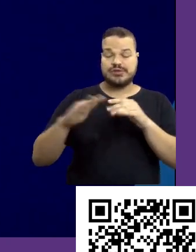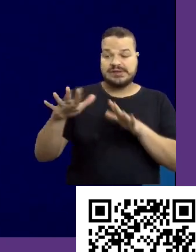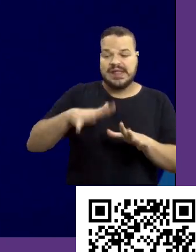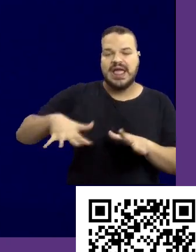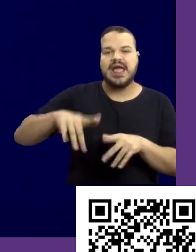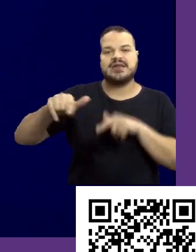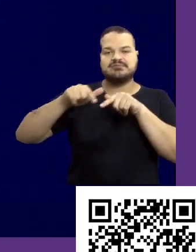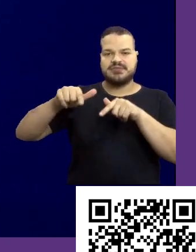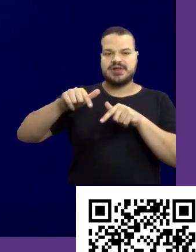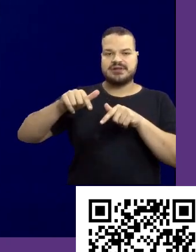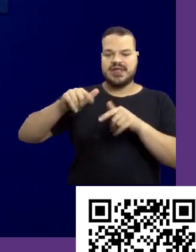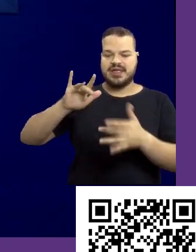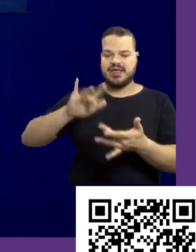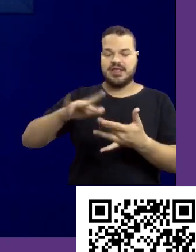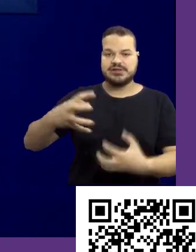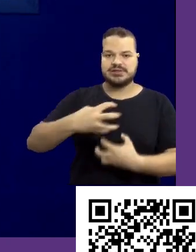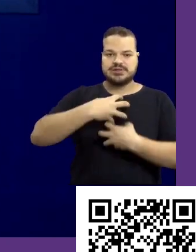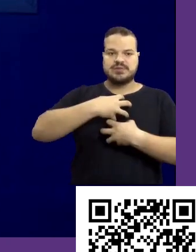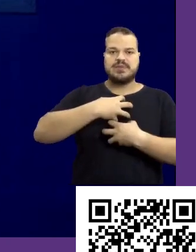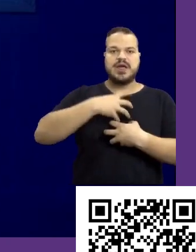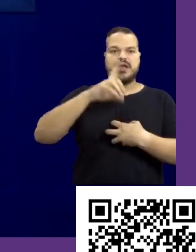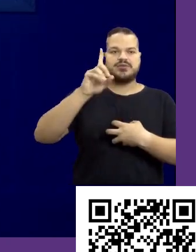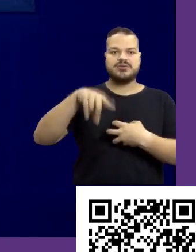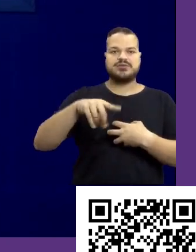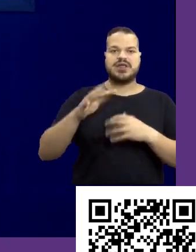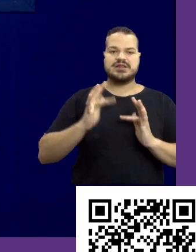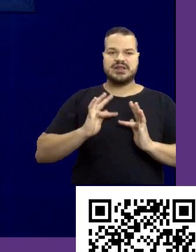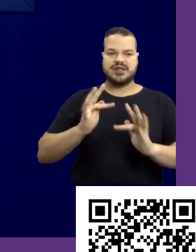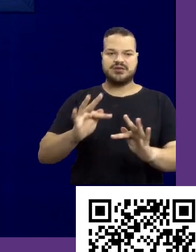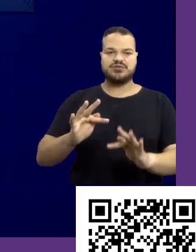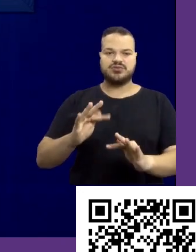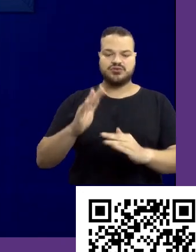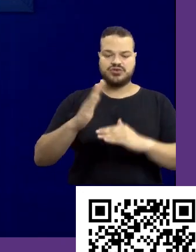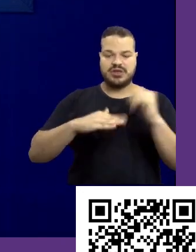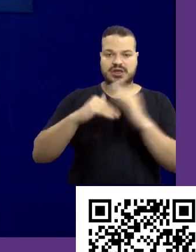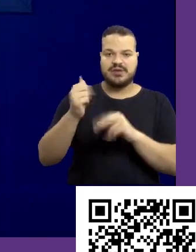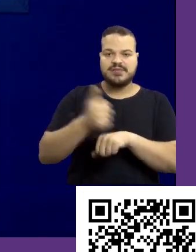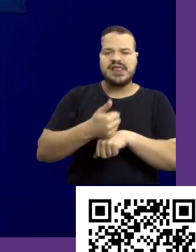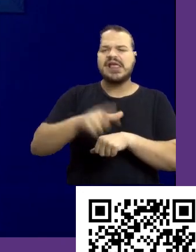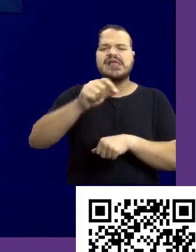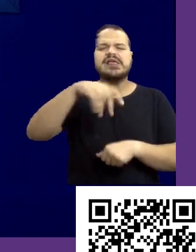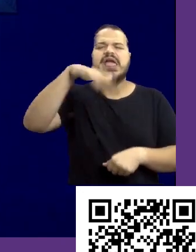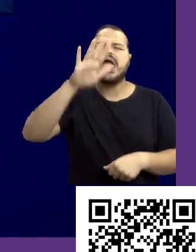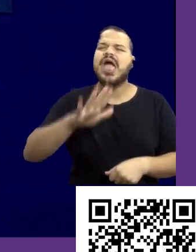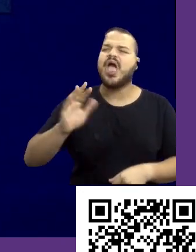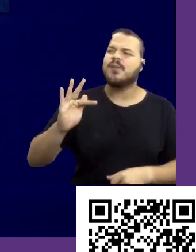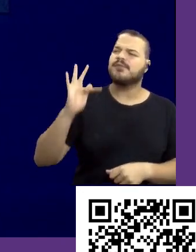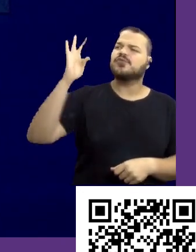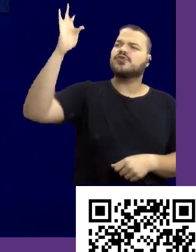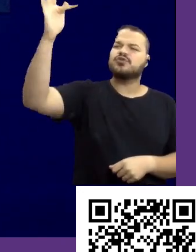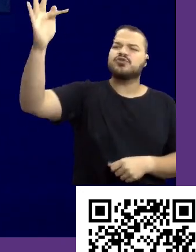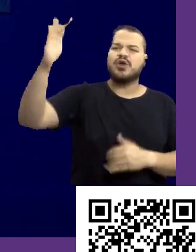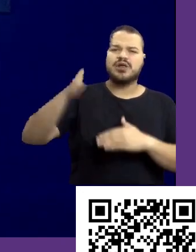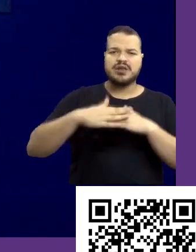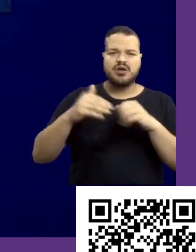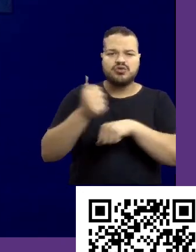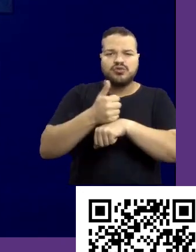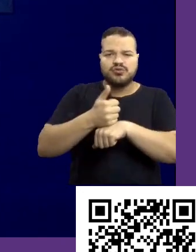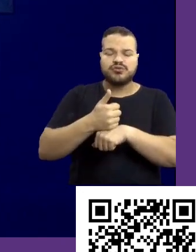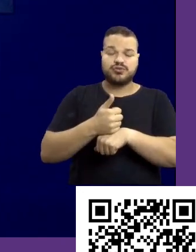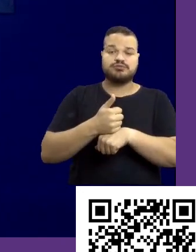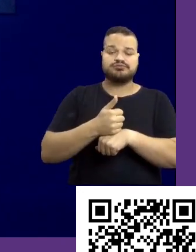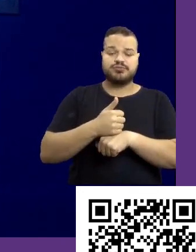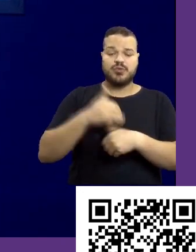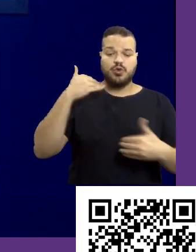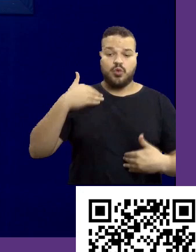tecnologia nas carreiras, quem é o profissional do futuro, todas as características técnicas e comportamentais do